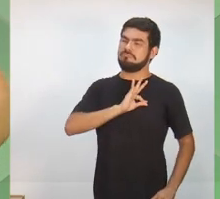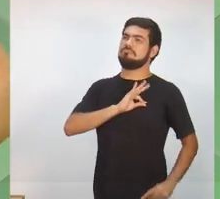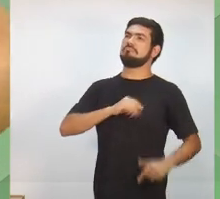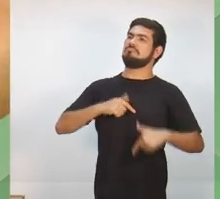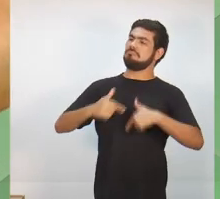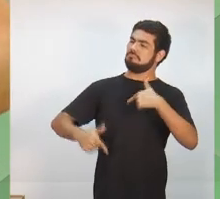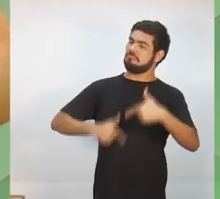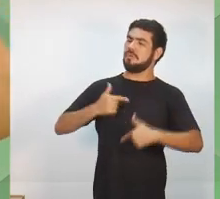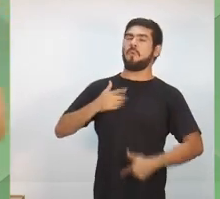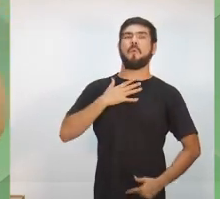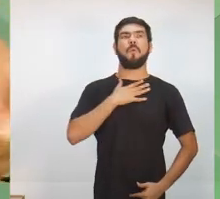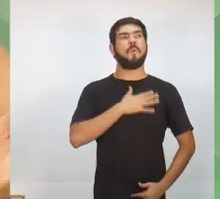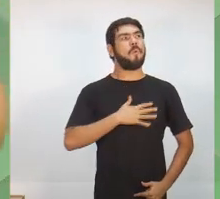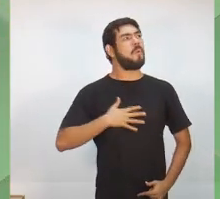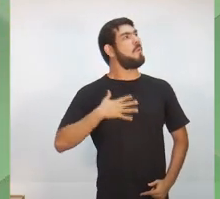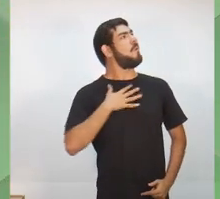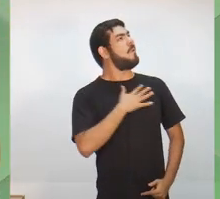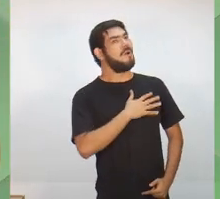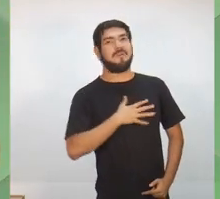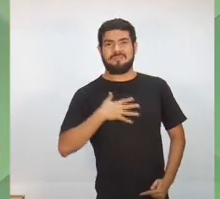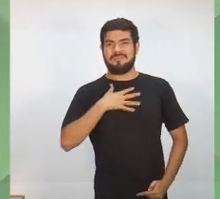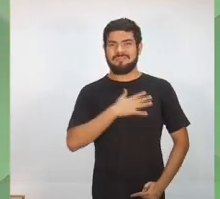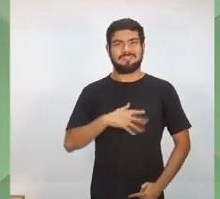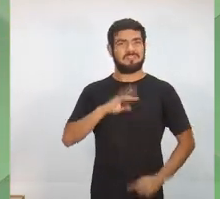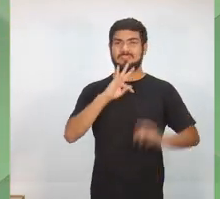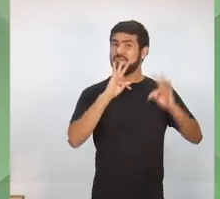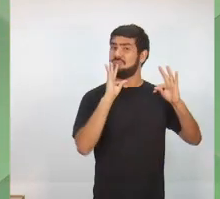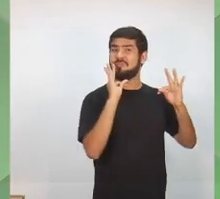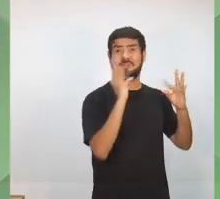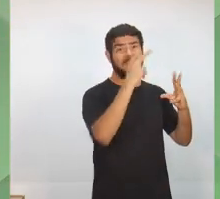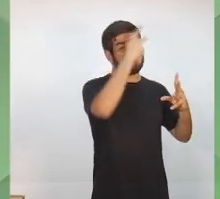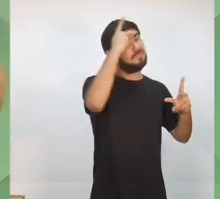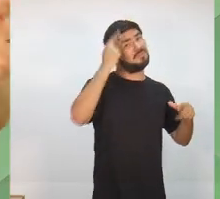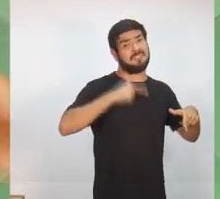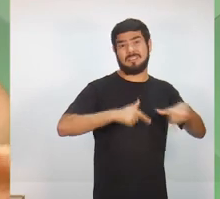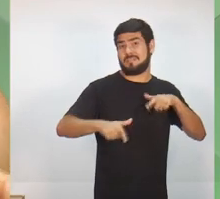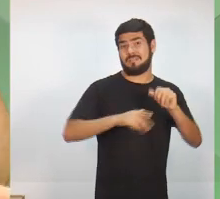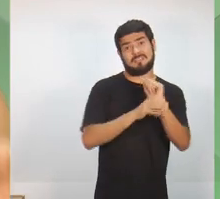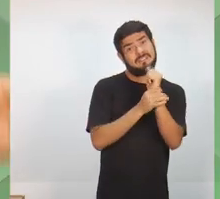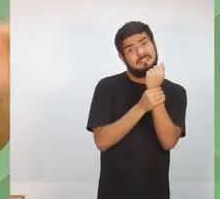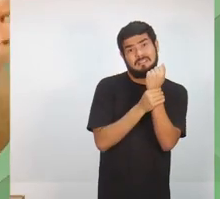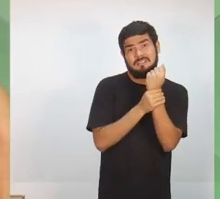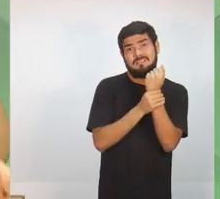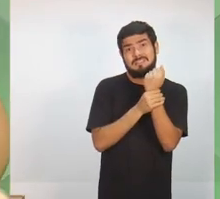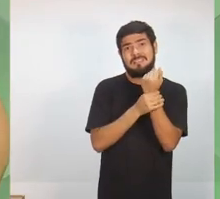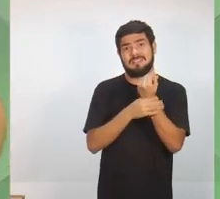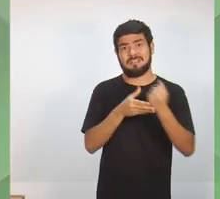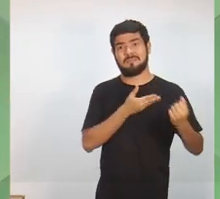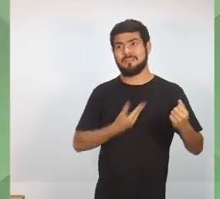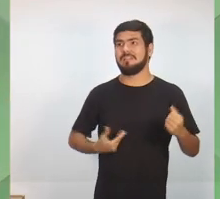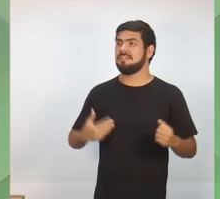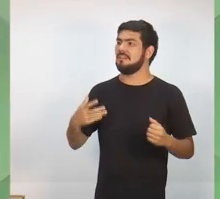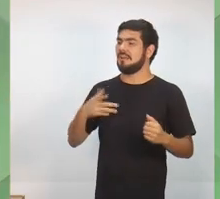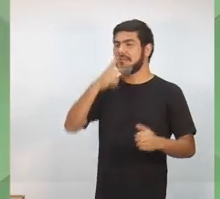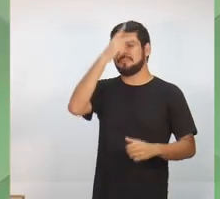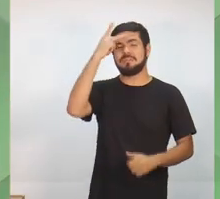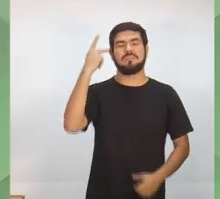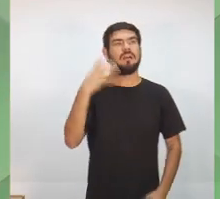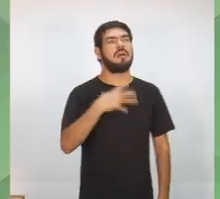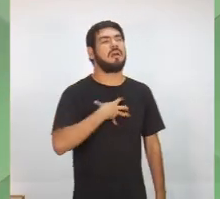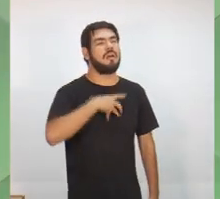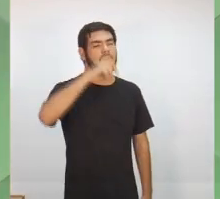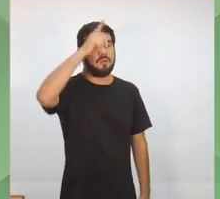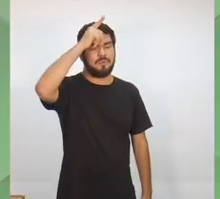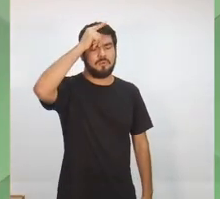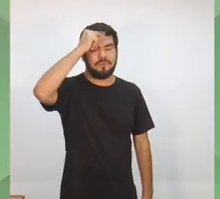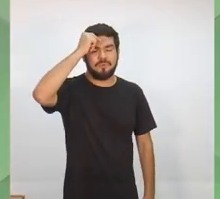militar, todo o efetivo da segurança pública, possa trabalhar e dar a sensação de segurança à população, porque